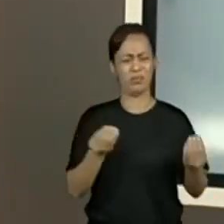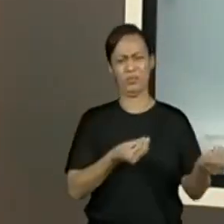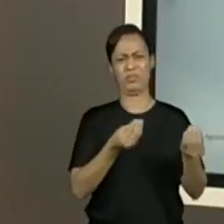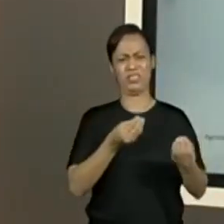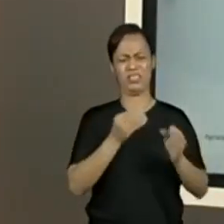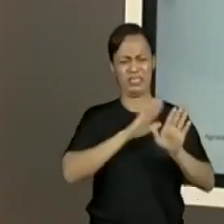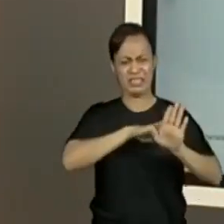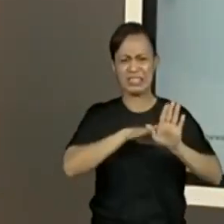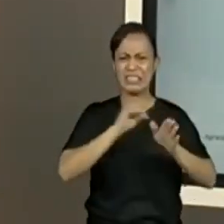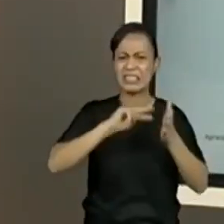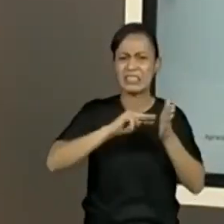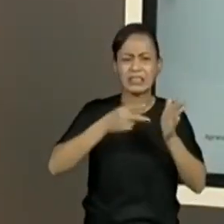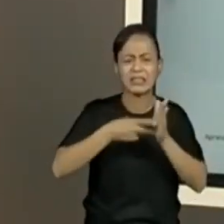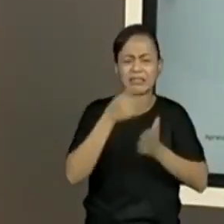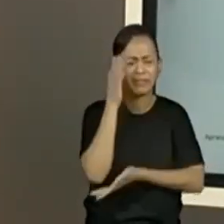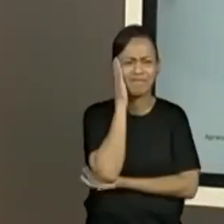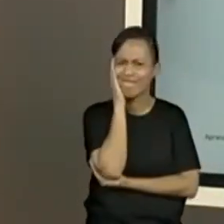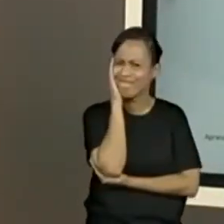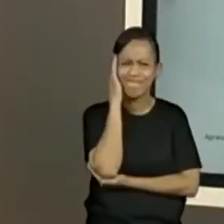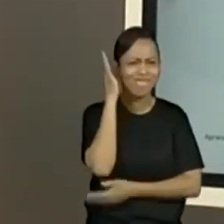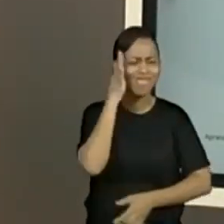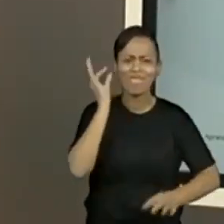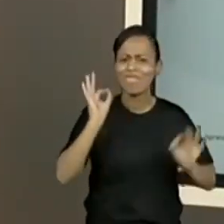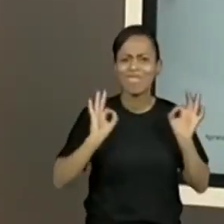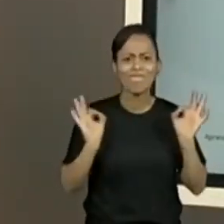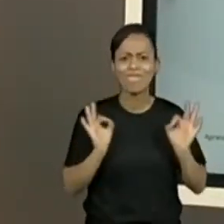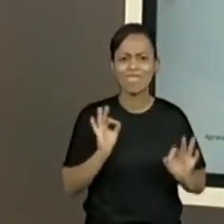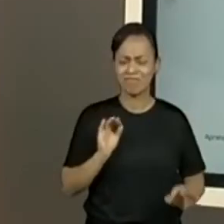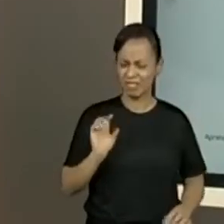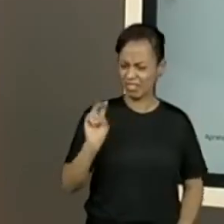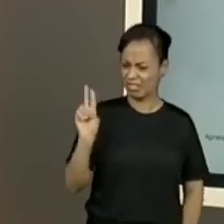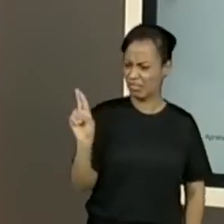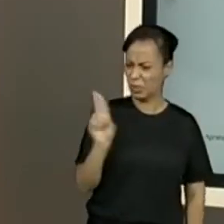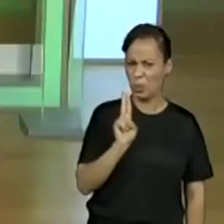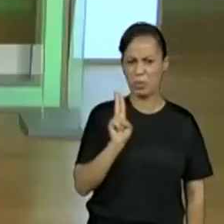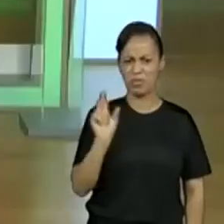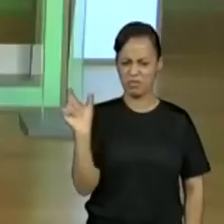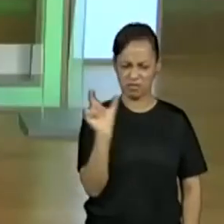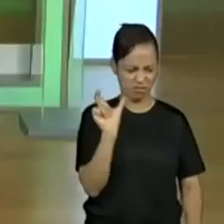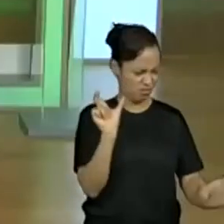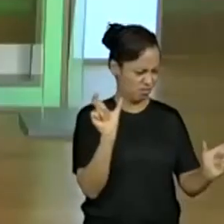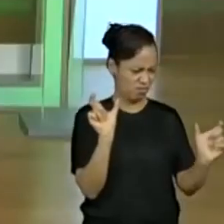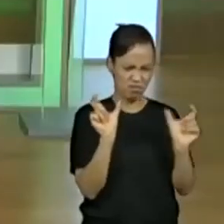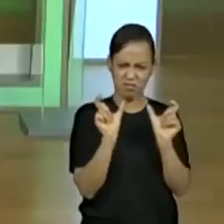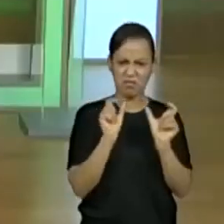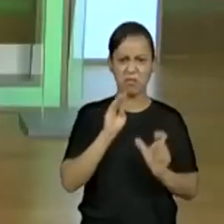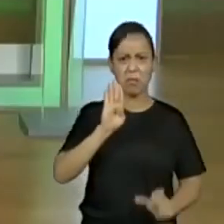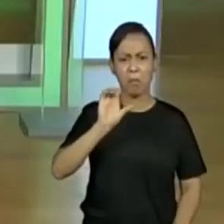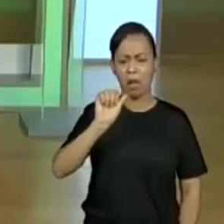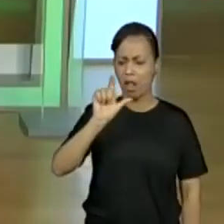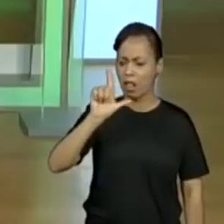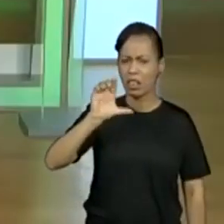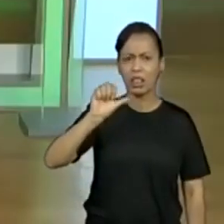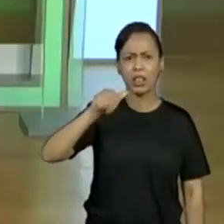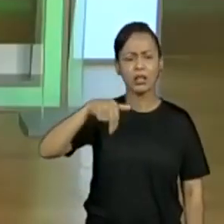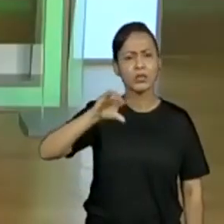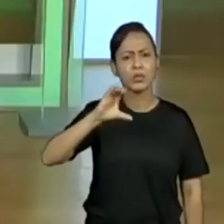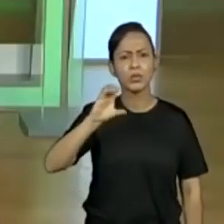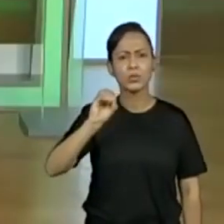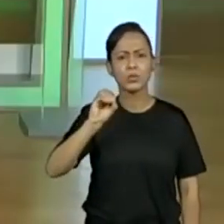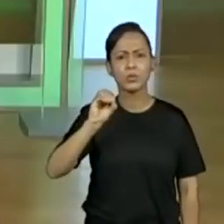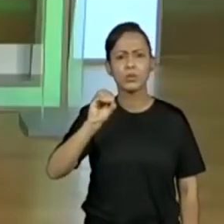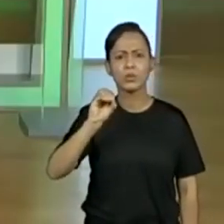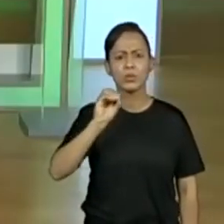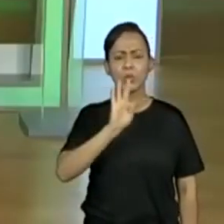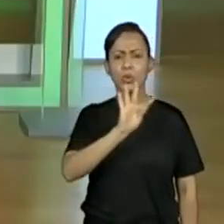consigo entender. Né, professora? É difícil da gente perceber. É um título que chama atenção da gente, né, balanço total, falando do que